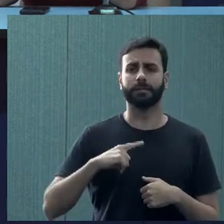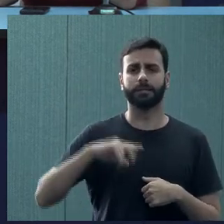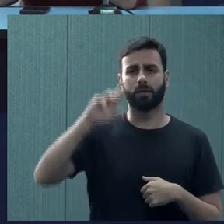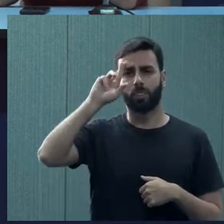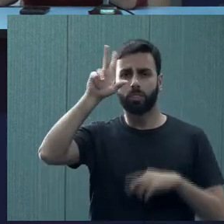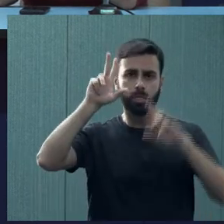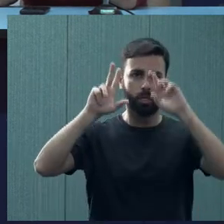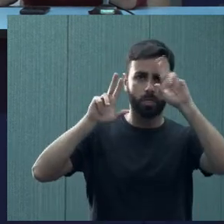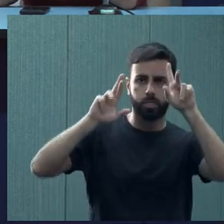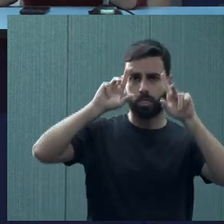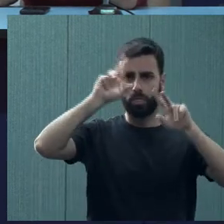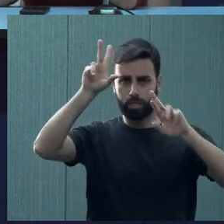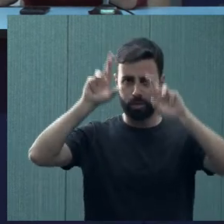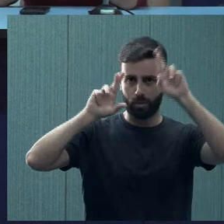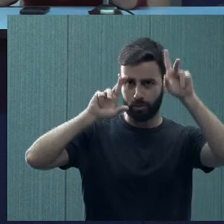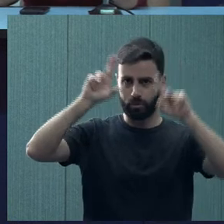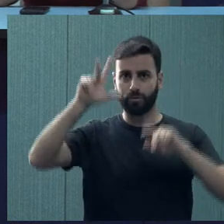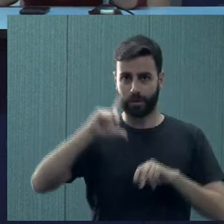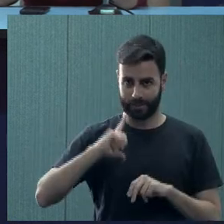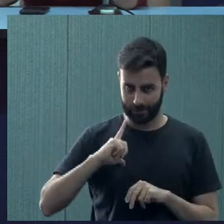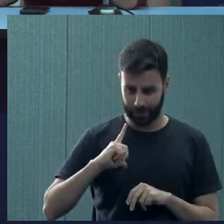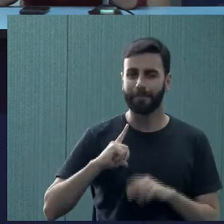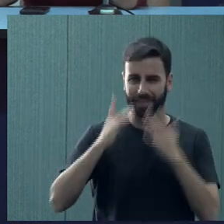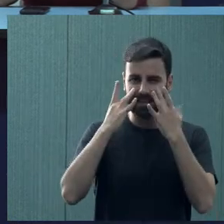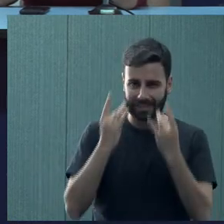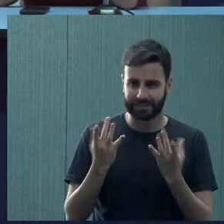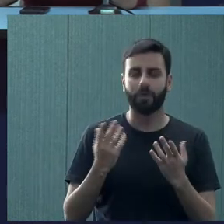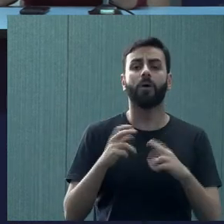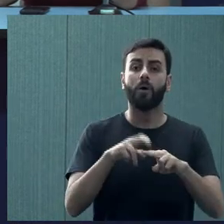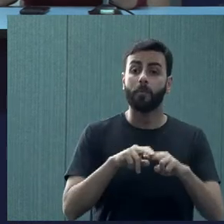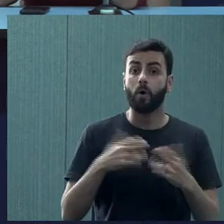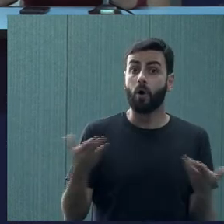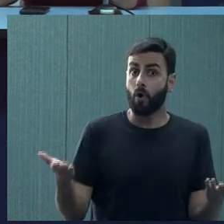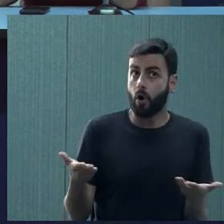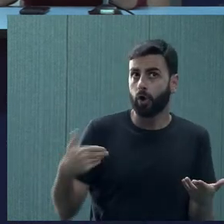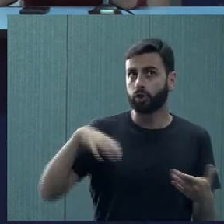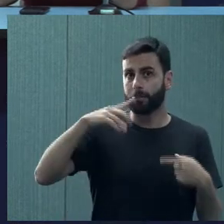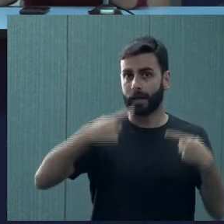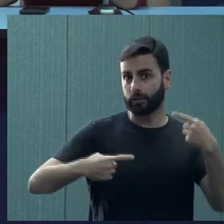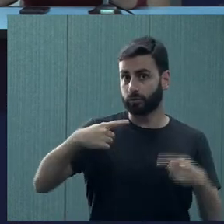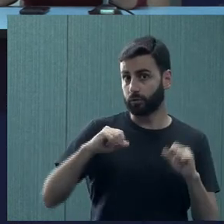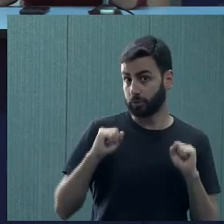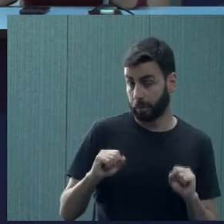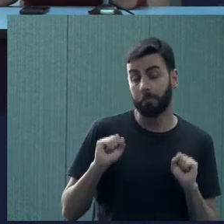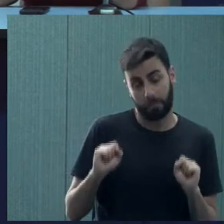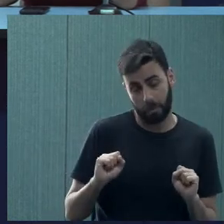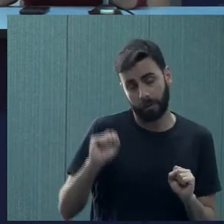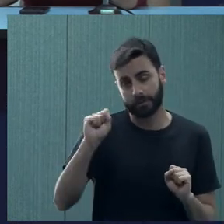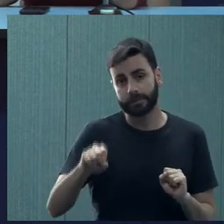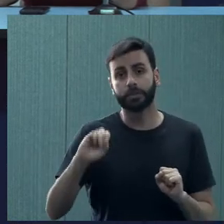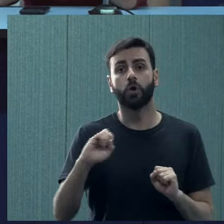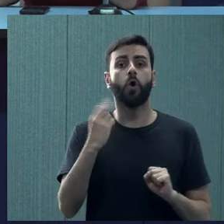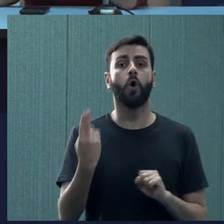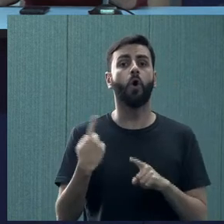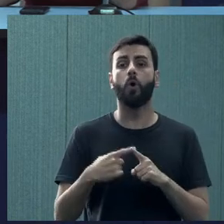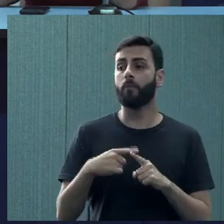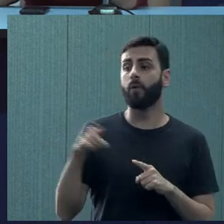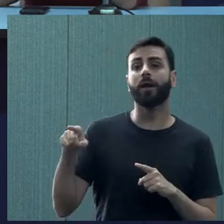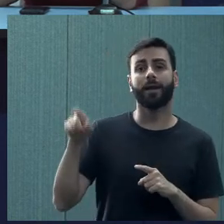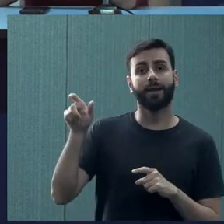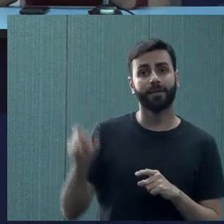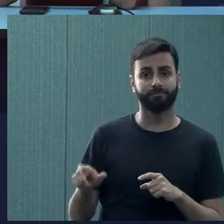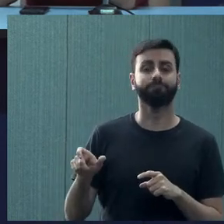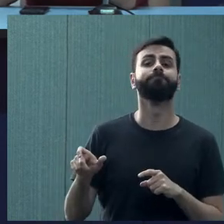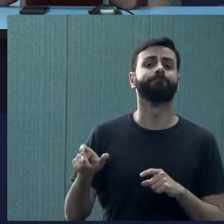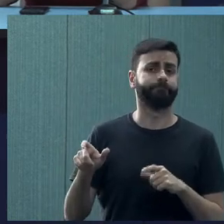e hiperatividade, por quê? Talvez porque hoje a gente se discute mais, se divulga mais, ou porque também temos